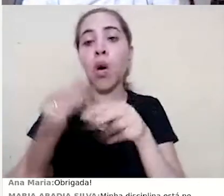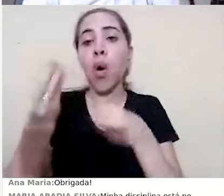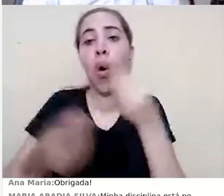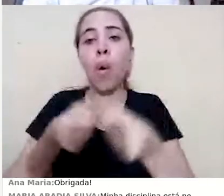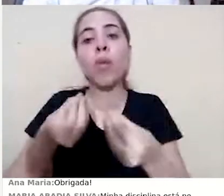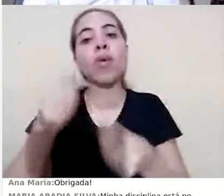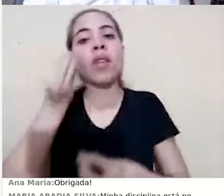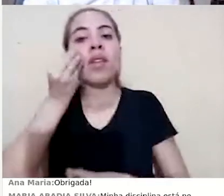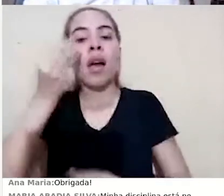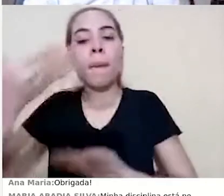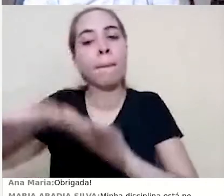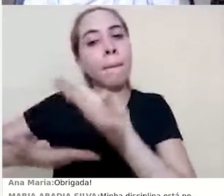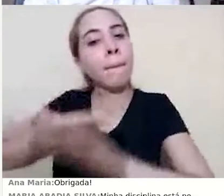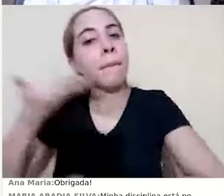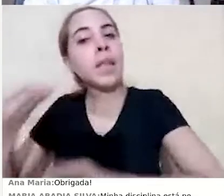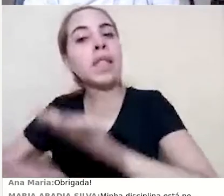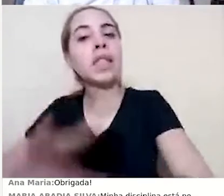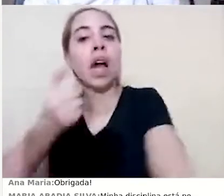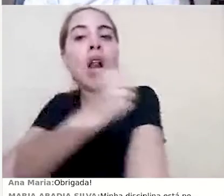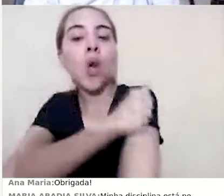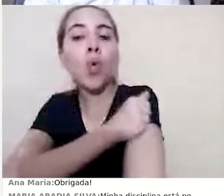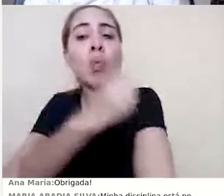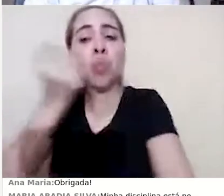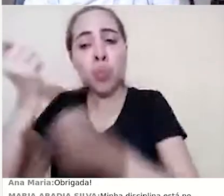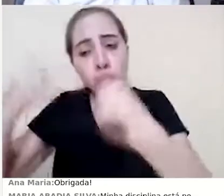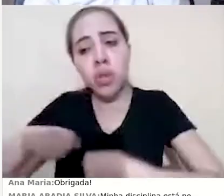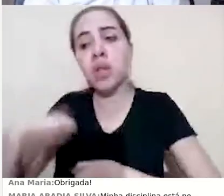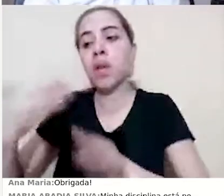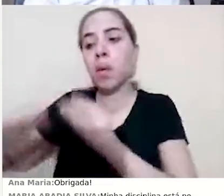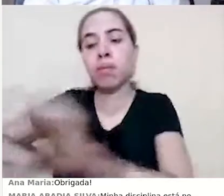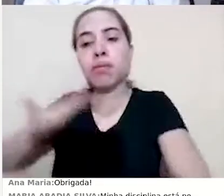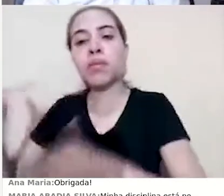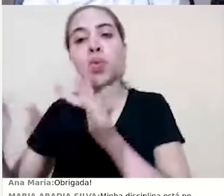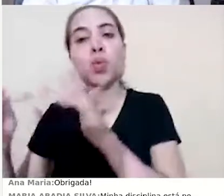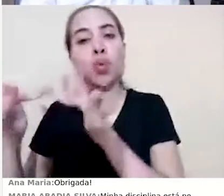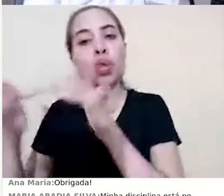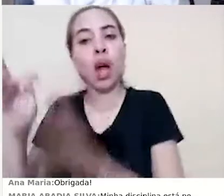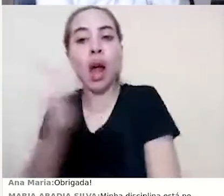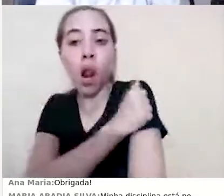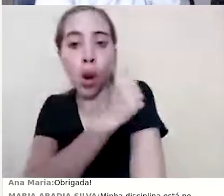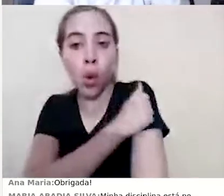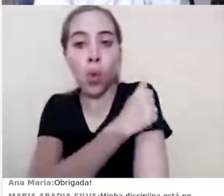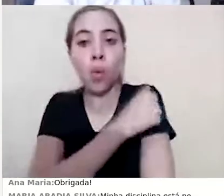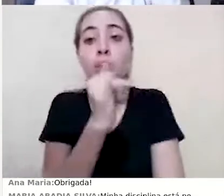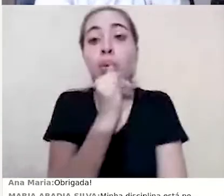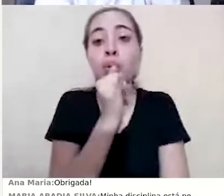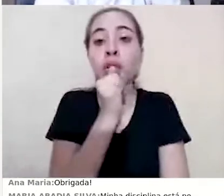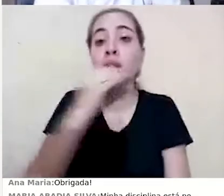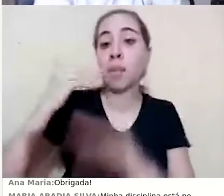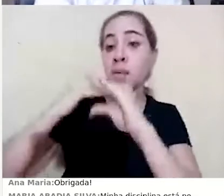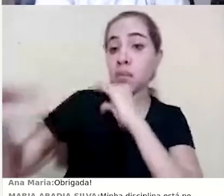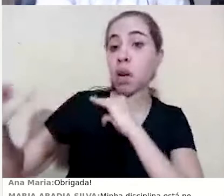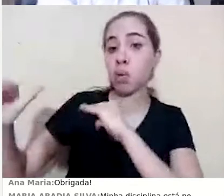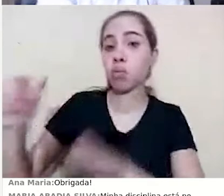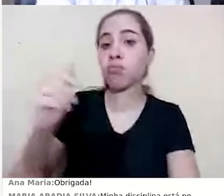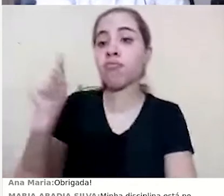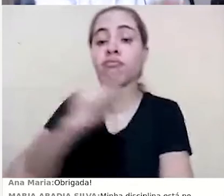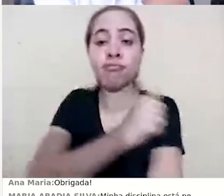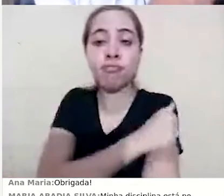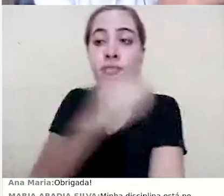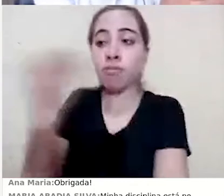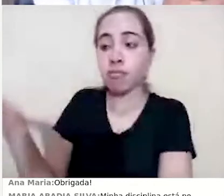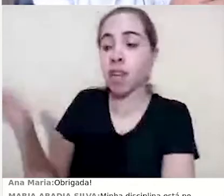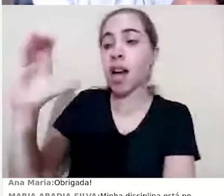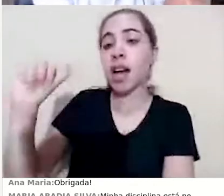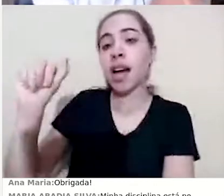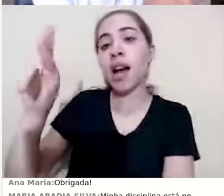alunos. Então, se eu quiser, por exemplo, interagir com o Carlos, eu clico e posso enviar um e-mail para o Carlos, perguntando se ele está